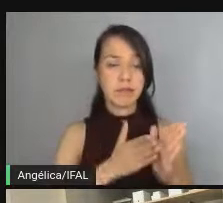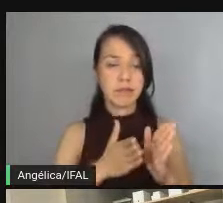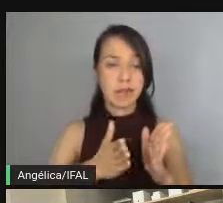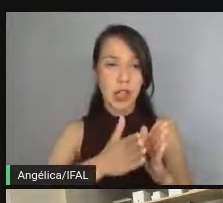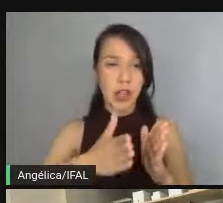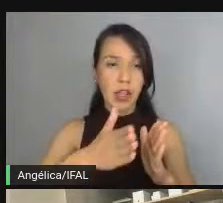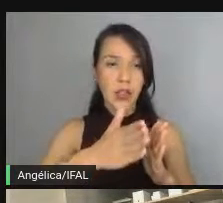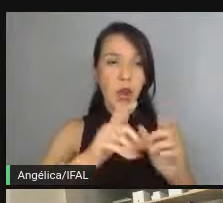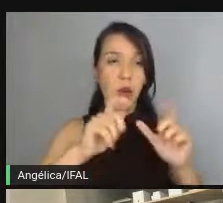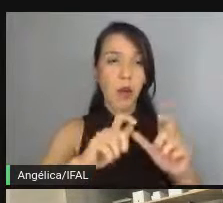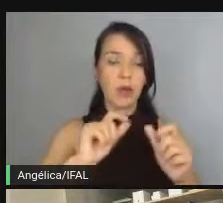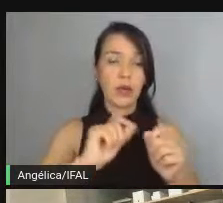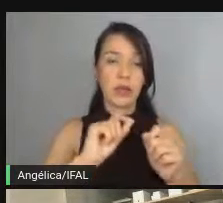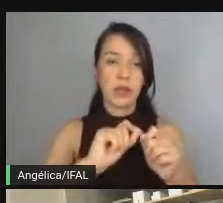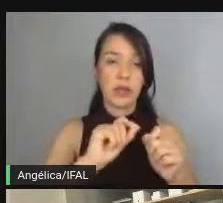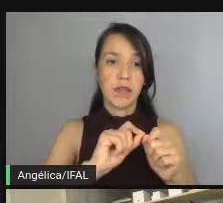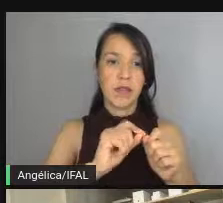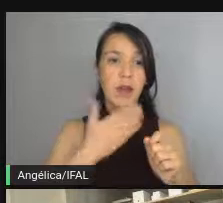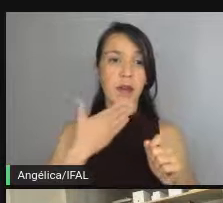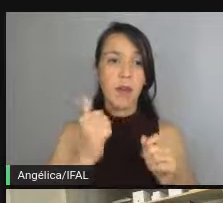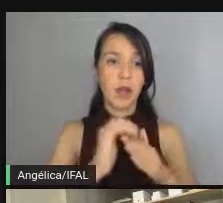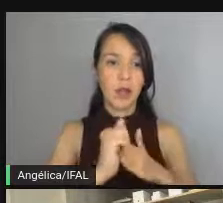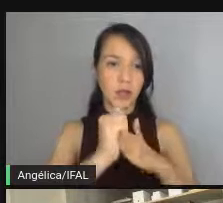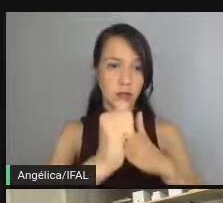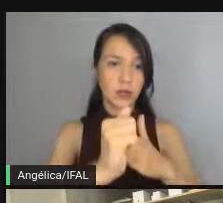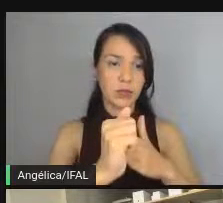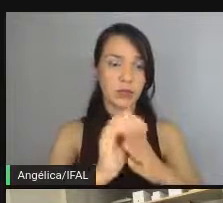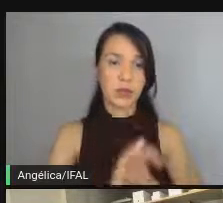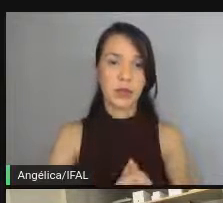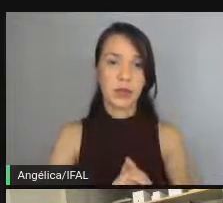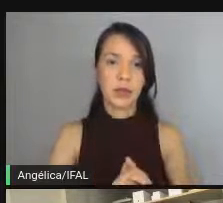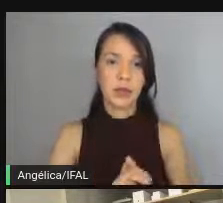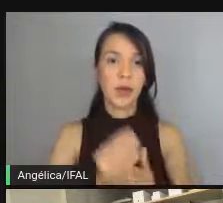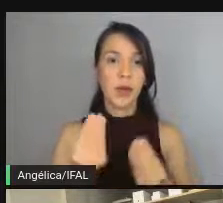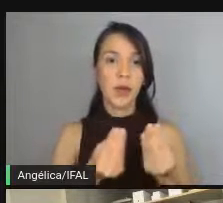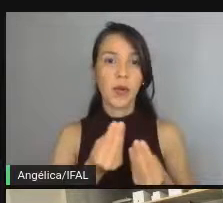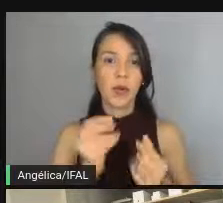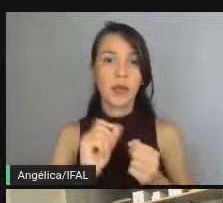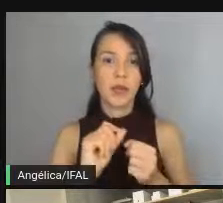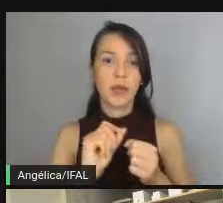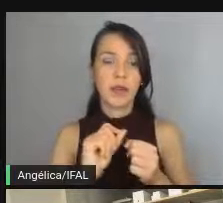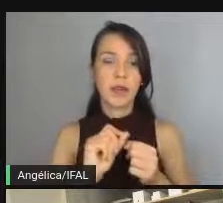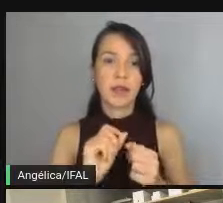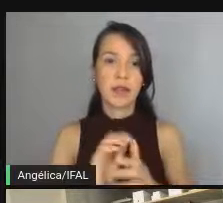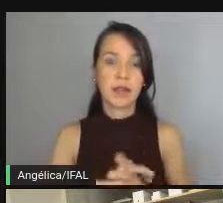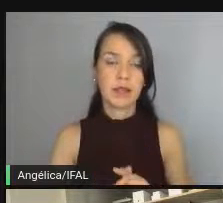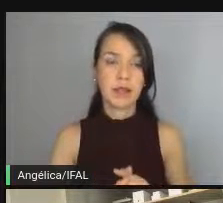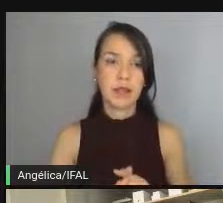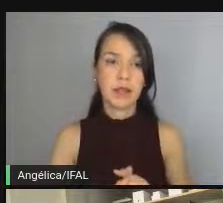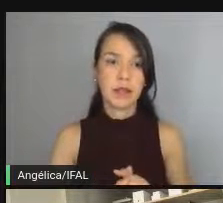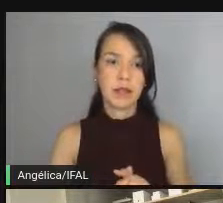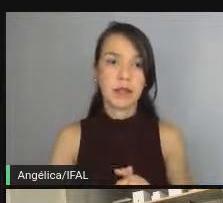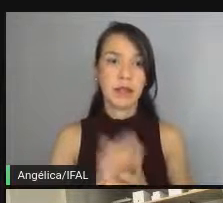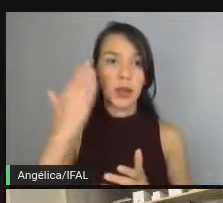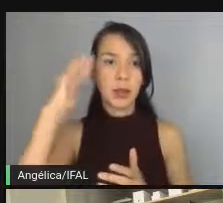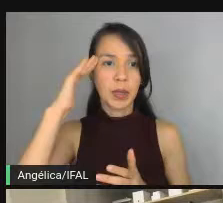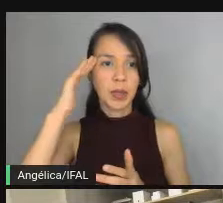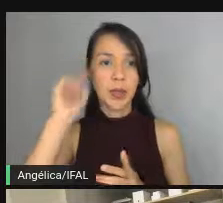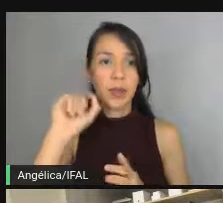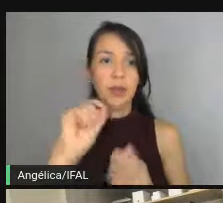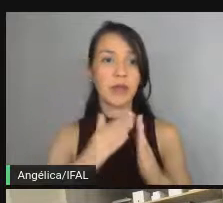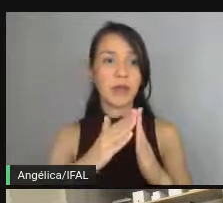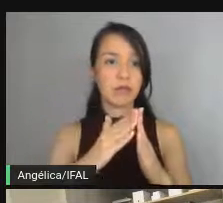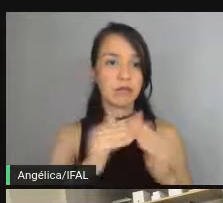a poder realizar a melhor entrada de entendimento do que foi